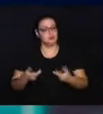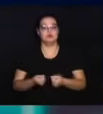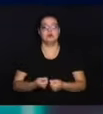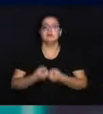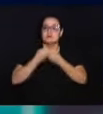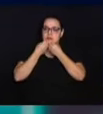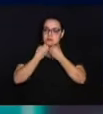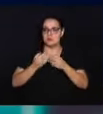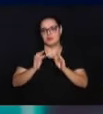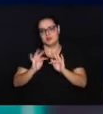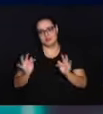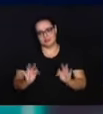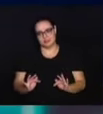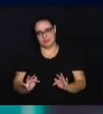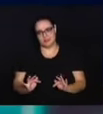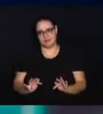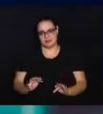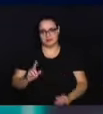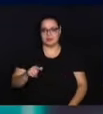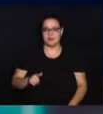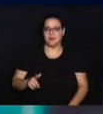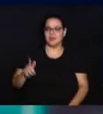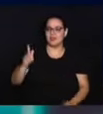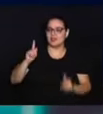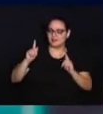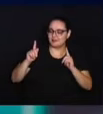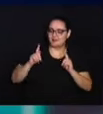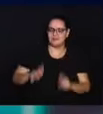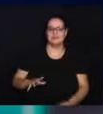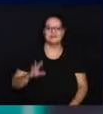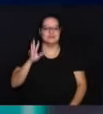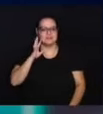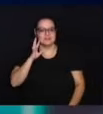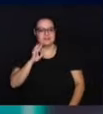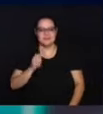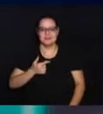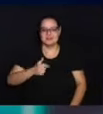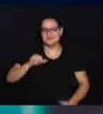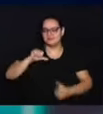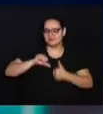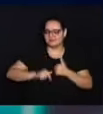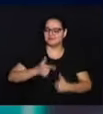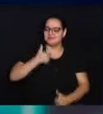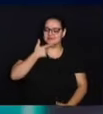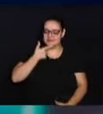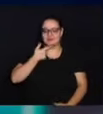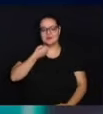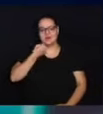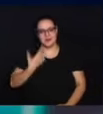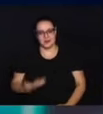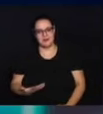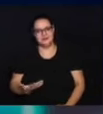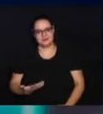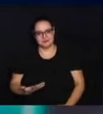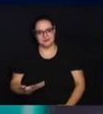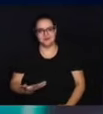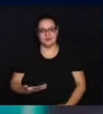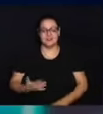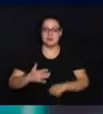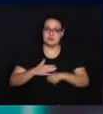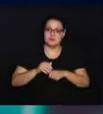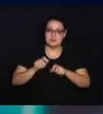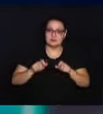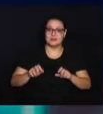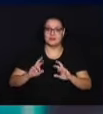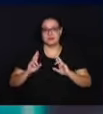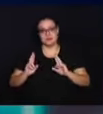todos estejam bem e felizes. É divertido e muito bem-humorado. Seu carinho com as pessoas é